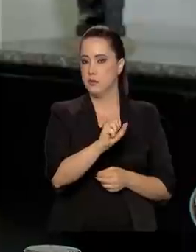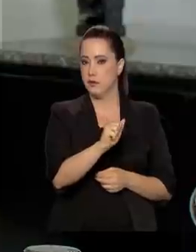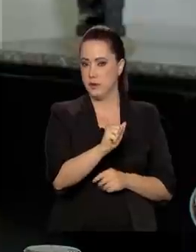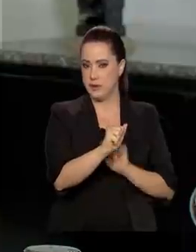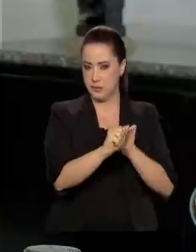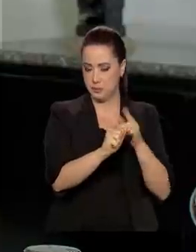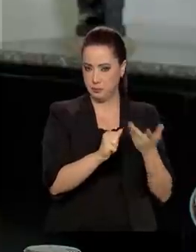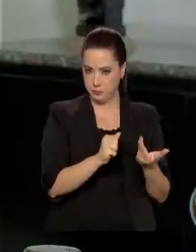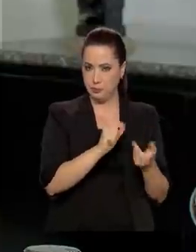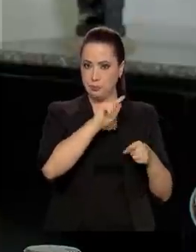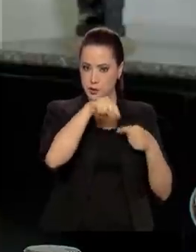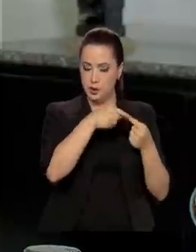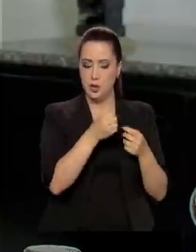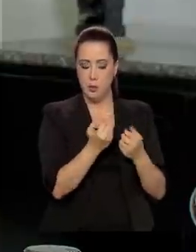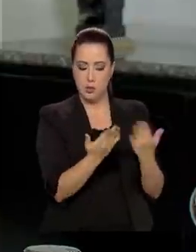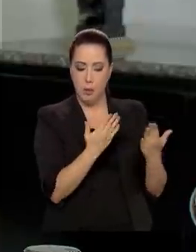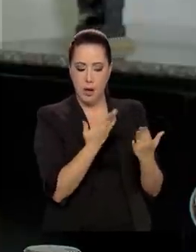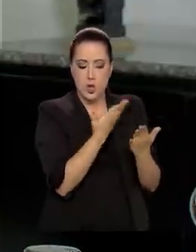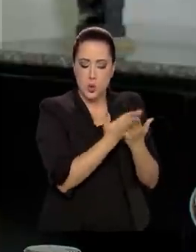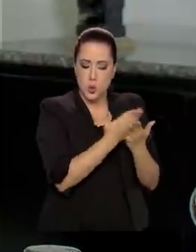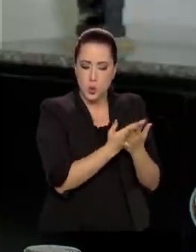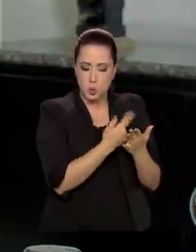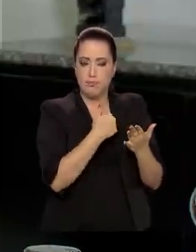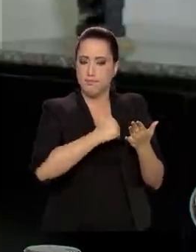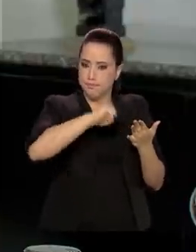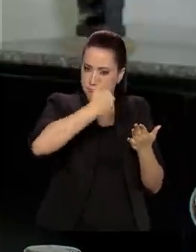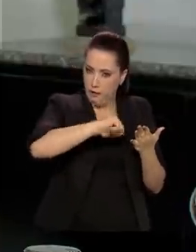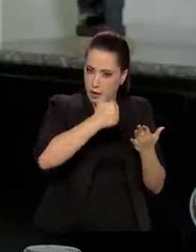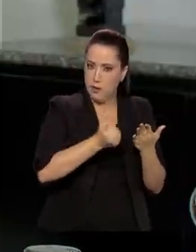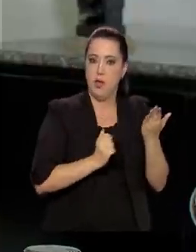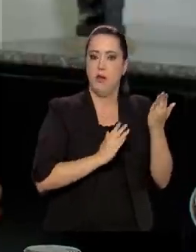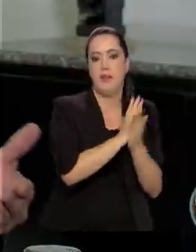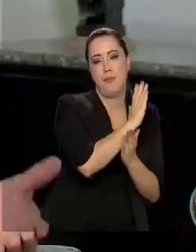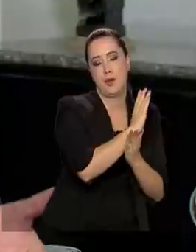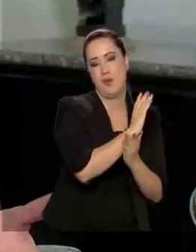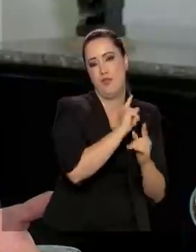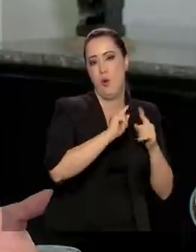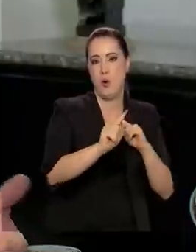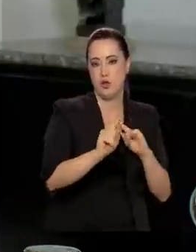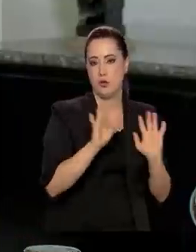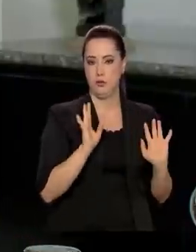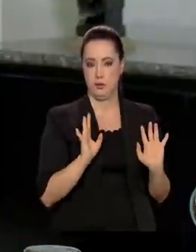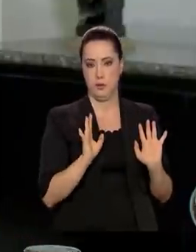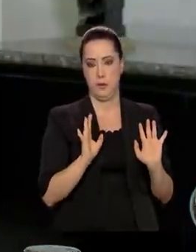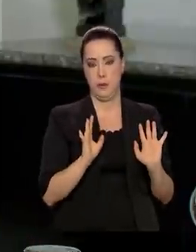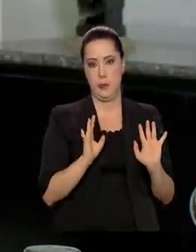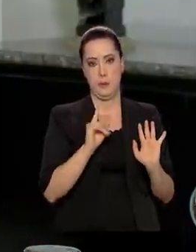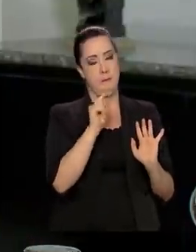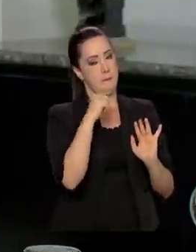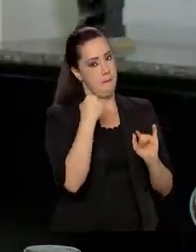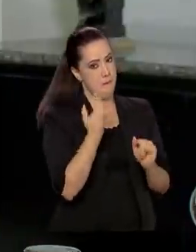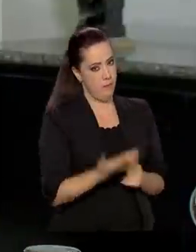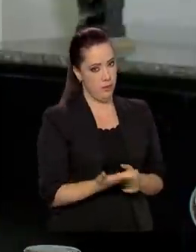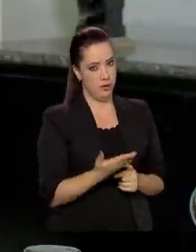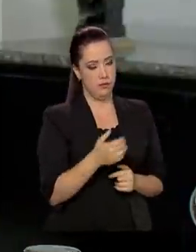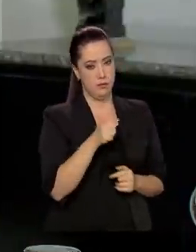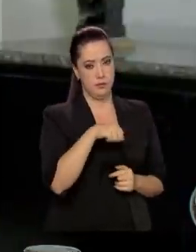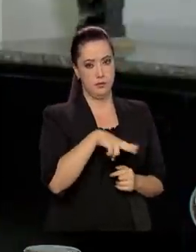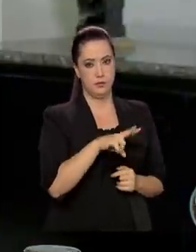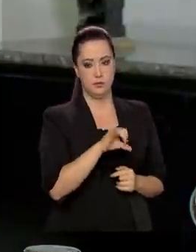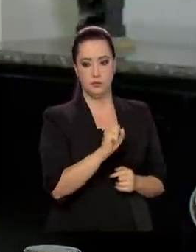vai emitir o registro. Aí sim, a agência reguladora, no caso a Anvisa, ela se posiciona dando